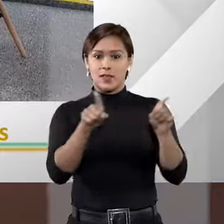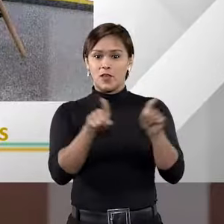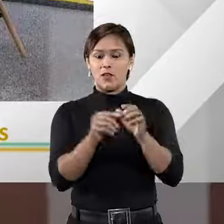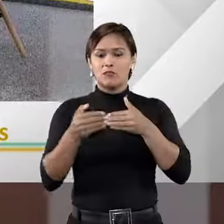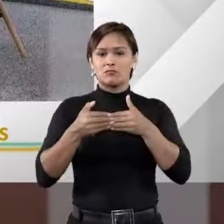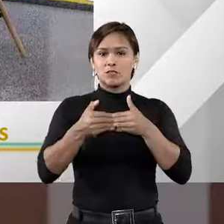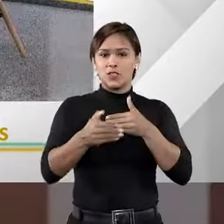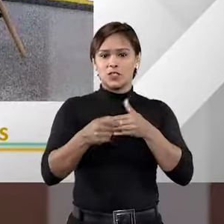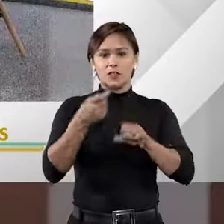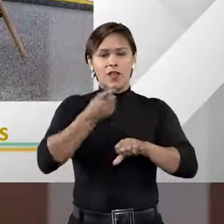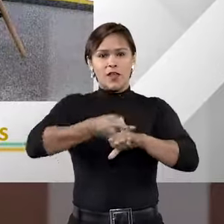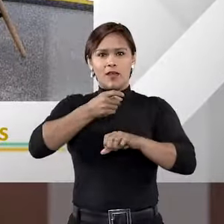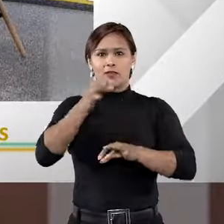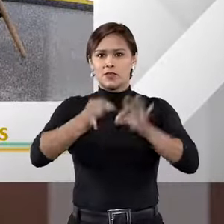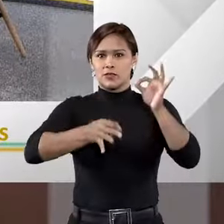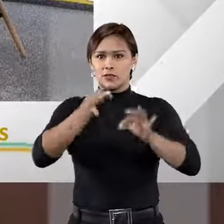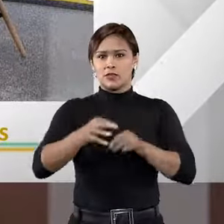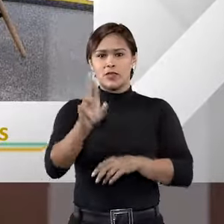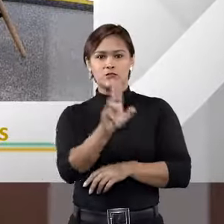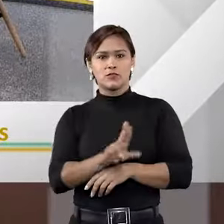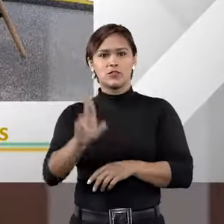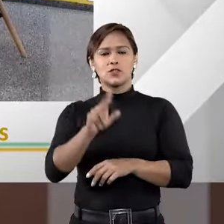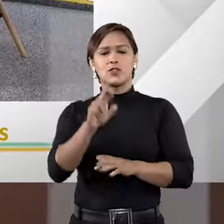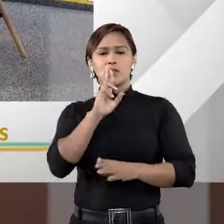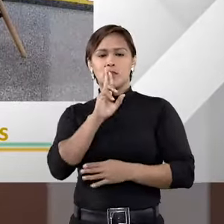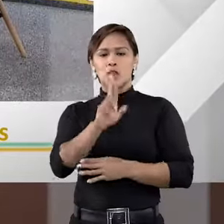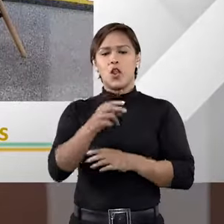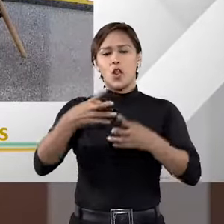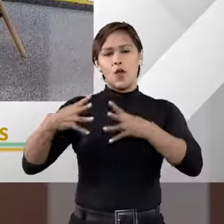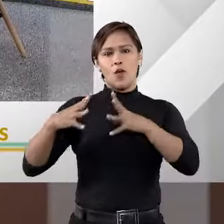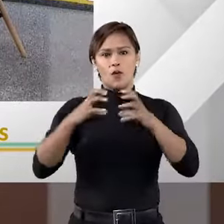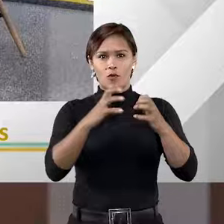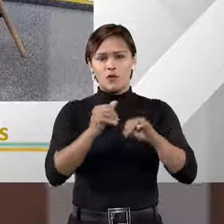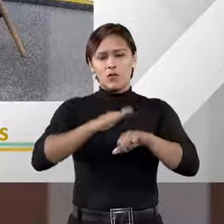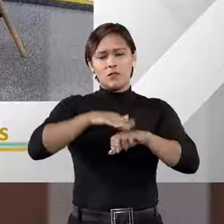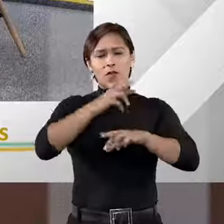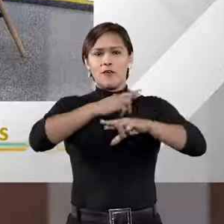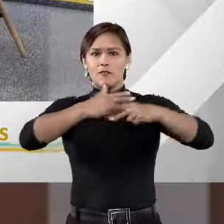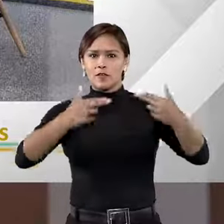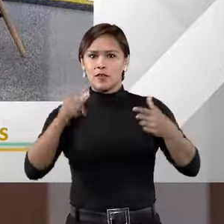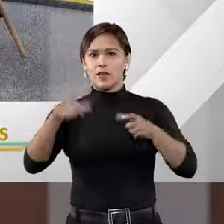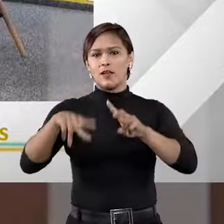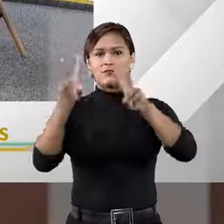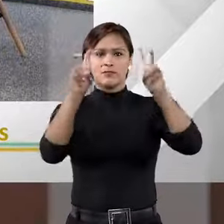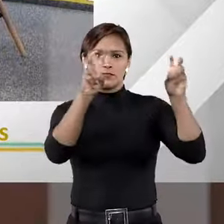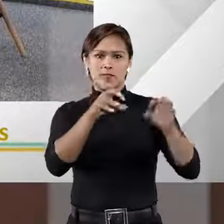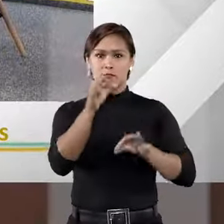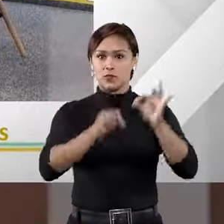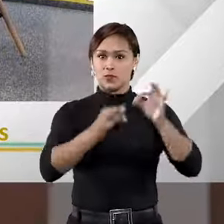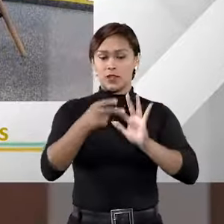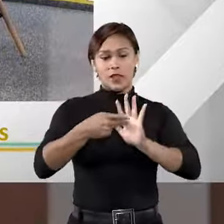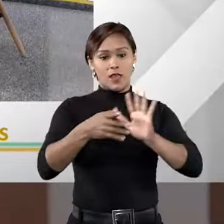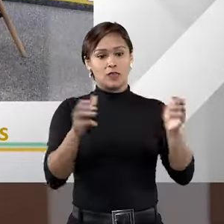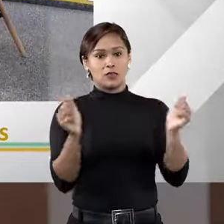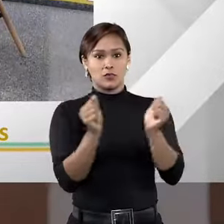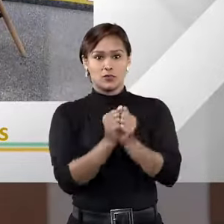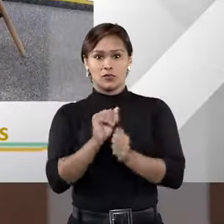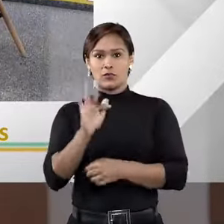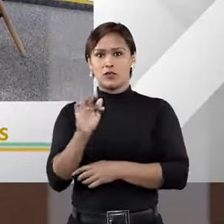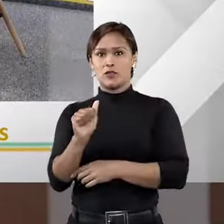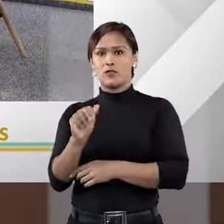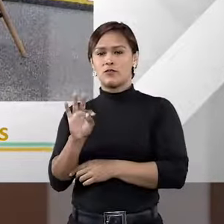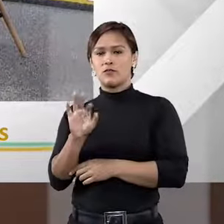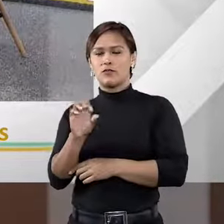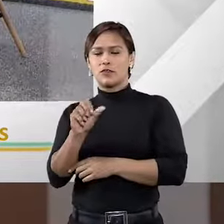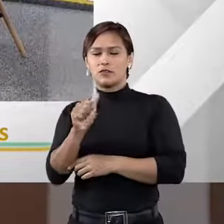procedimento extrajudicial usado para solucionar conflitos das mais variadas áreas. E aqui comigo, Fátima Ochoa.